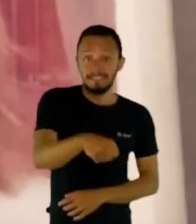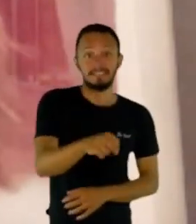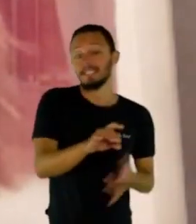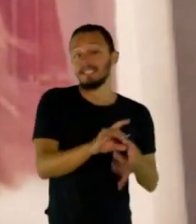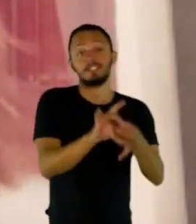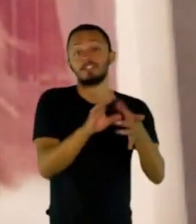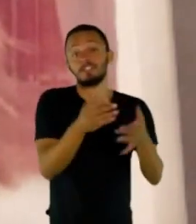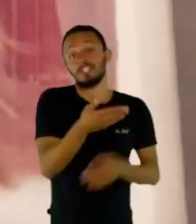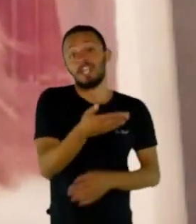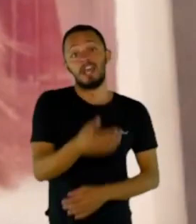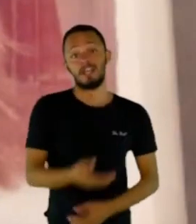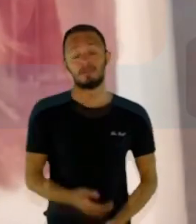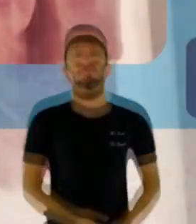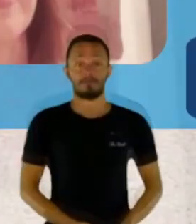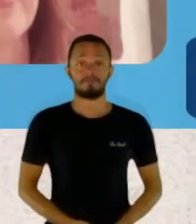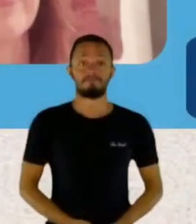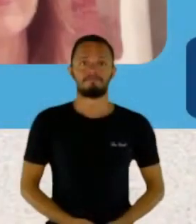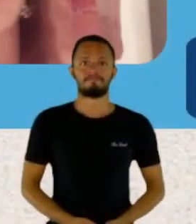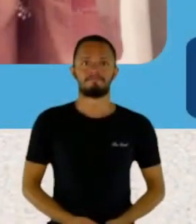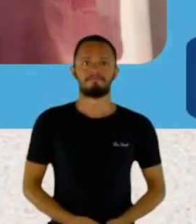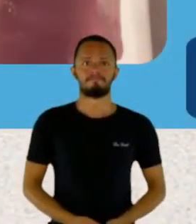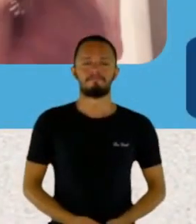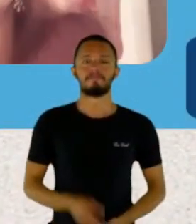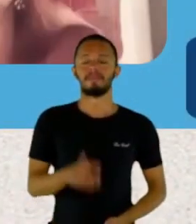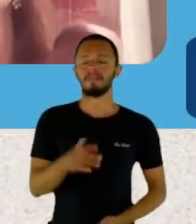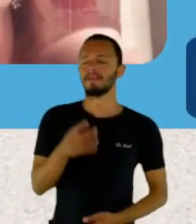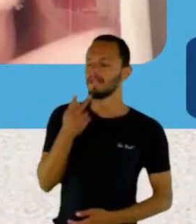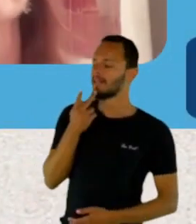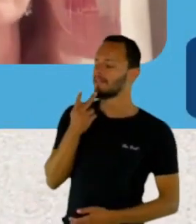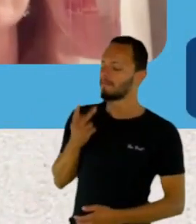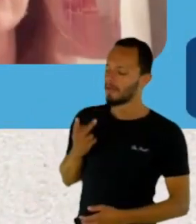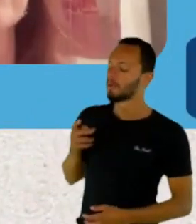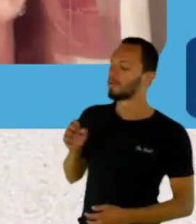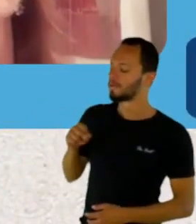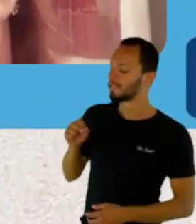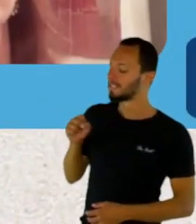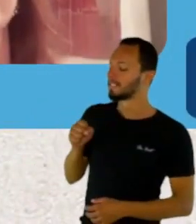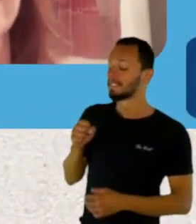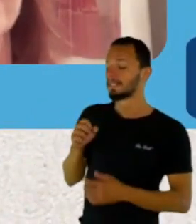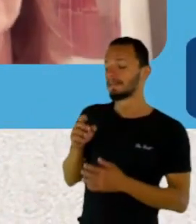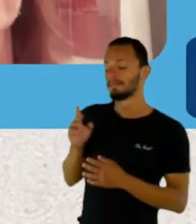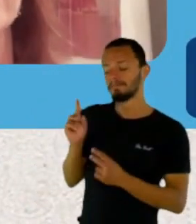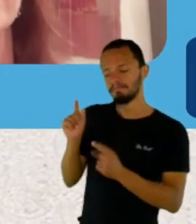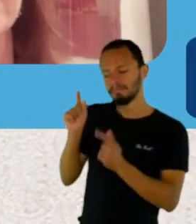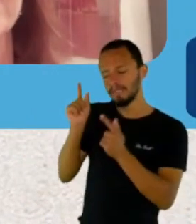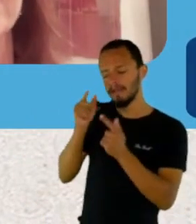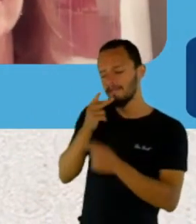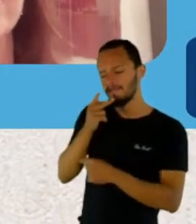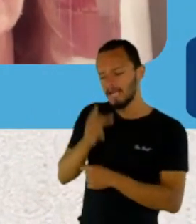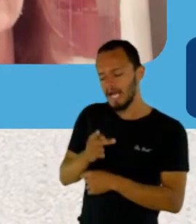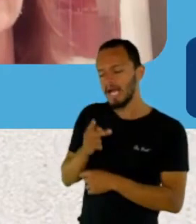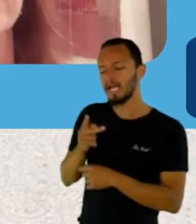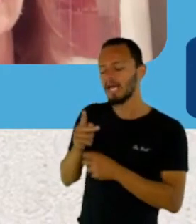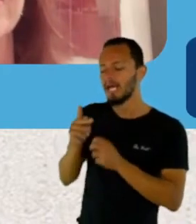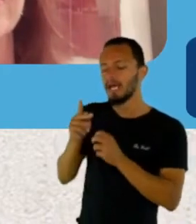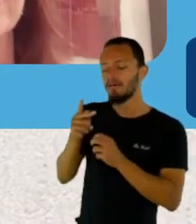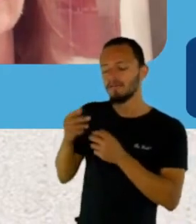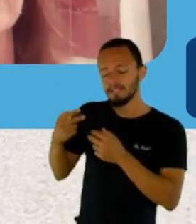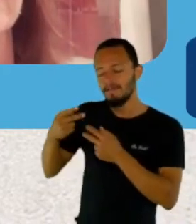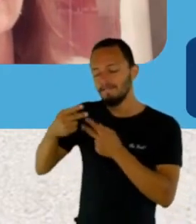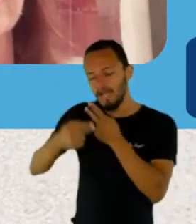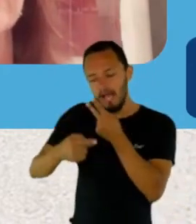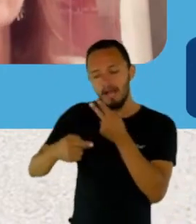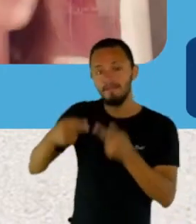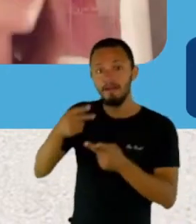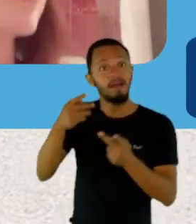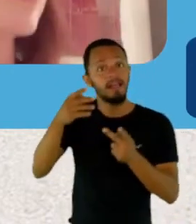E muitas, assim, quando você falou, através da fala, né? Ela percebeu que pode mudar dentro de si, É o escanário pura, né?